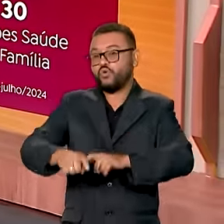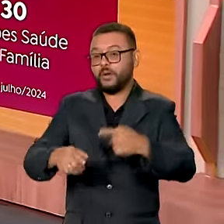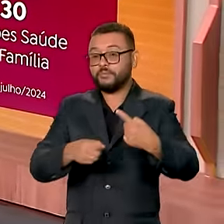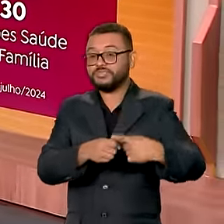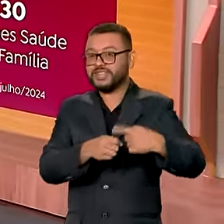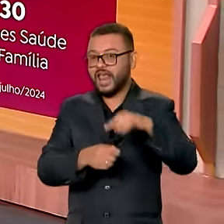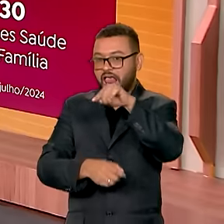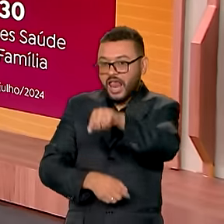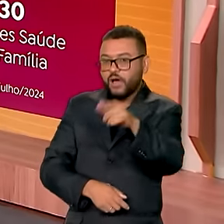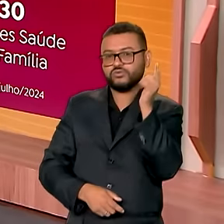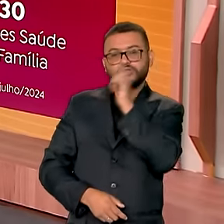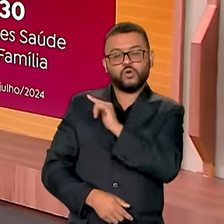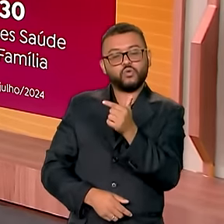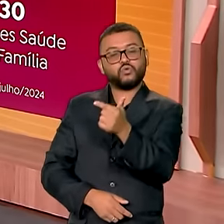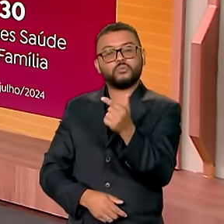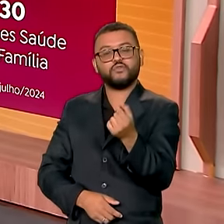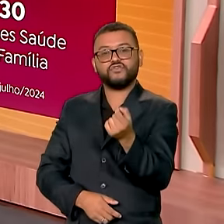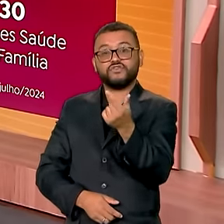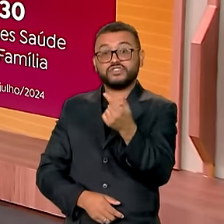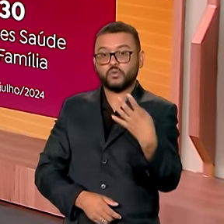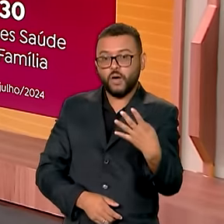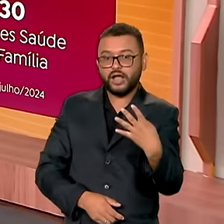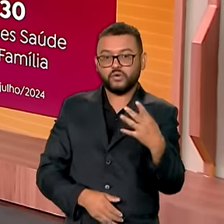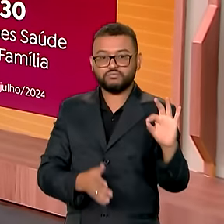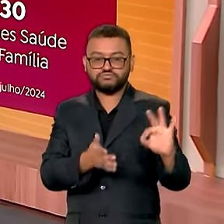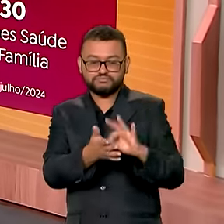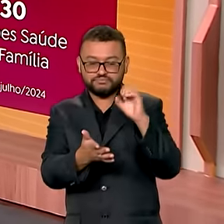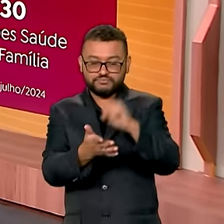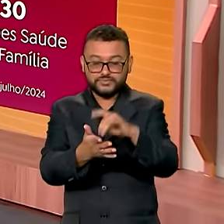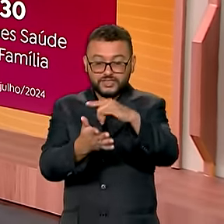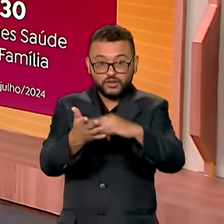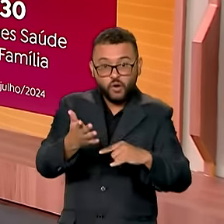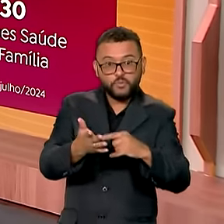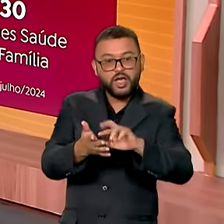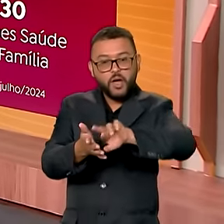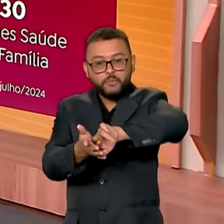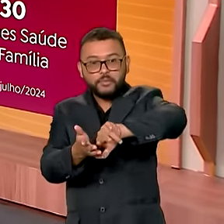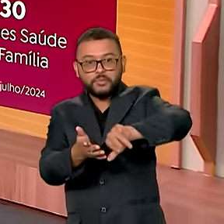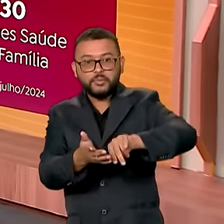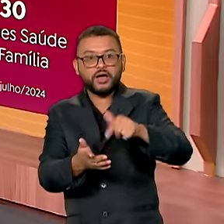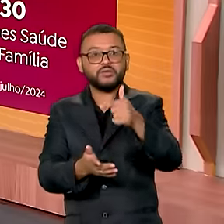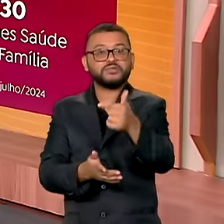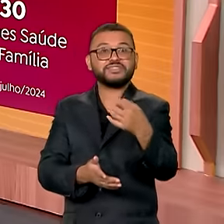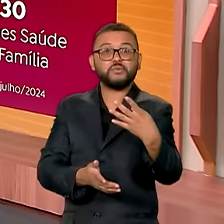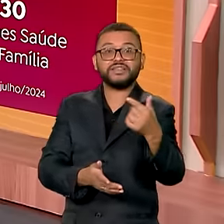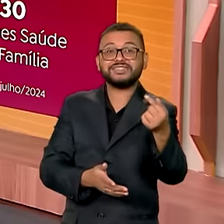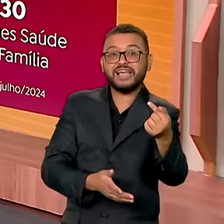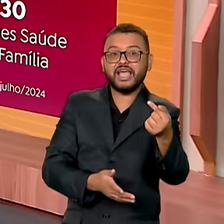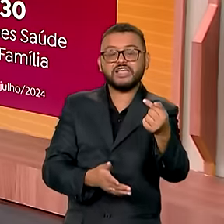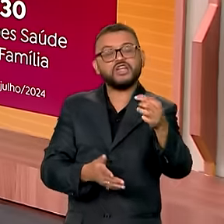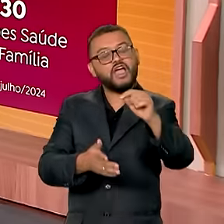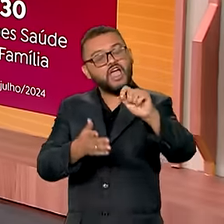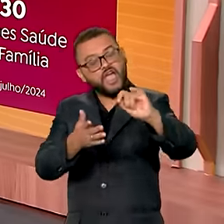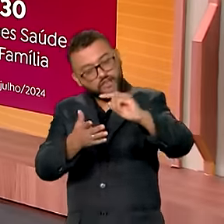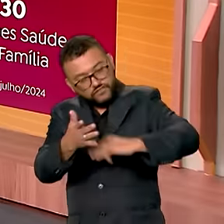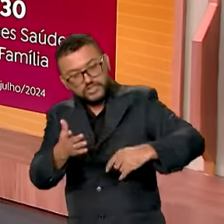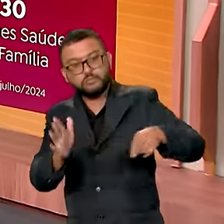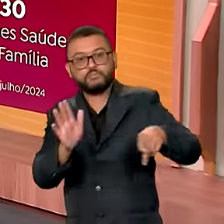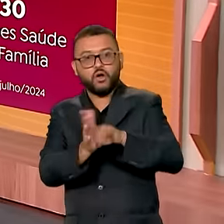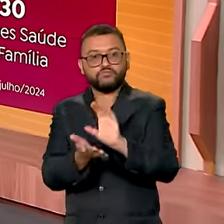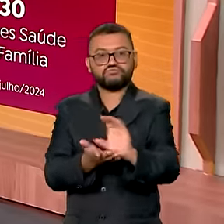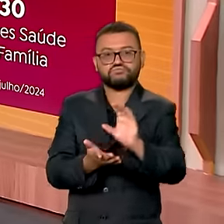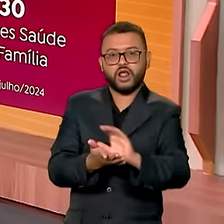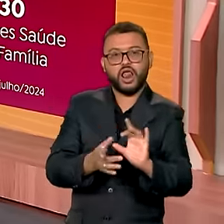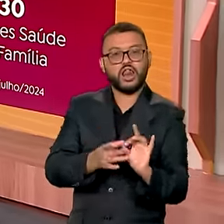2024, já foram assinados 247 contratos de financiamento da produção e